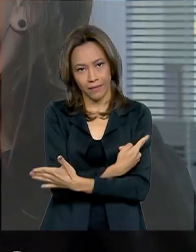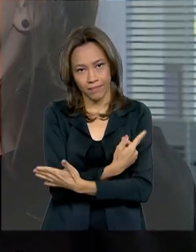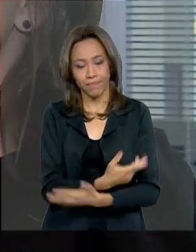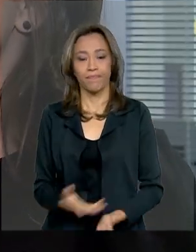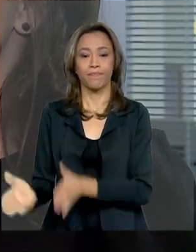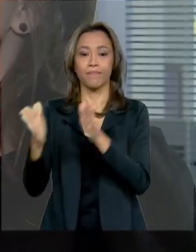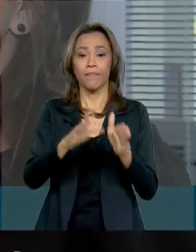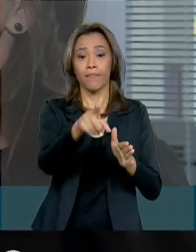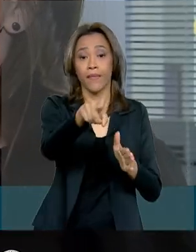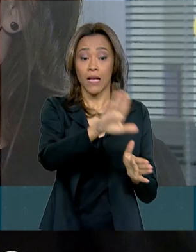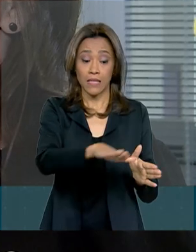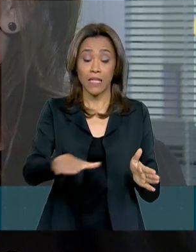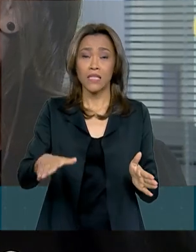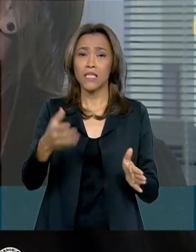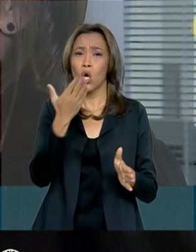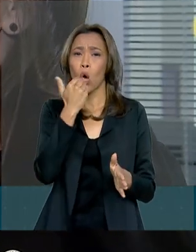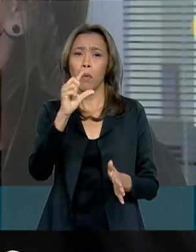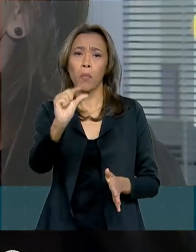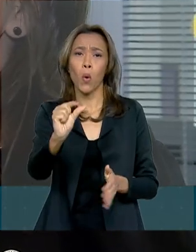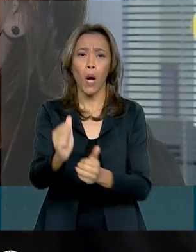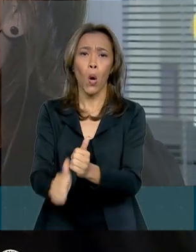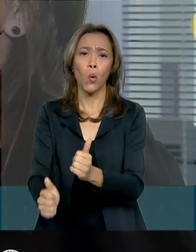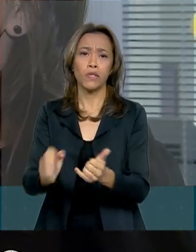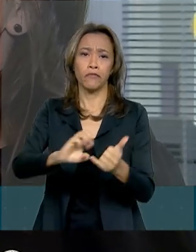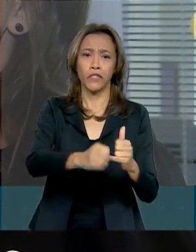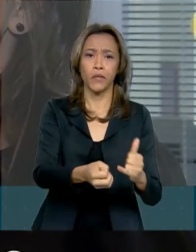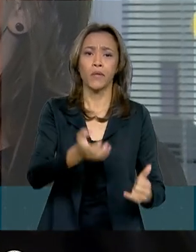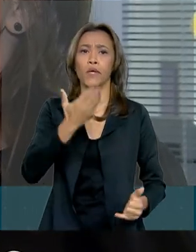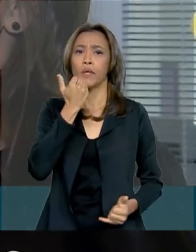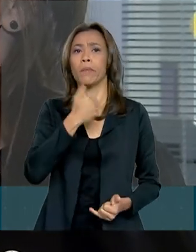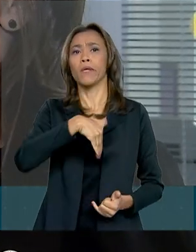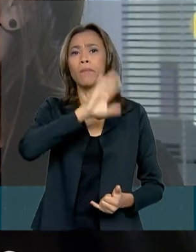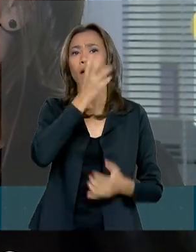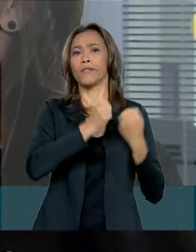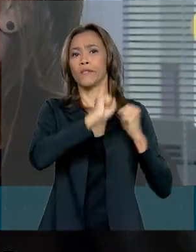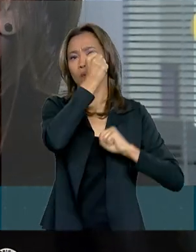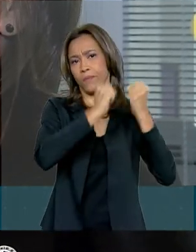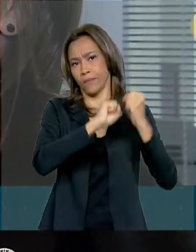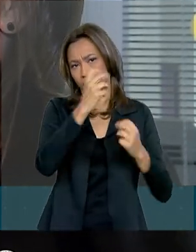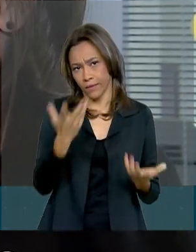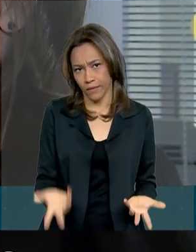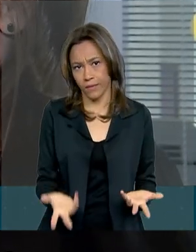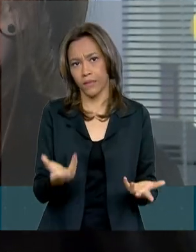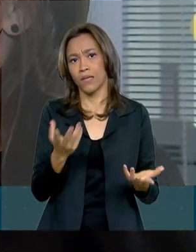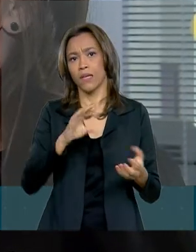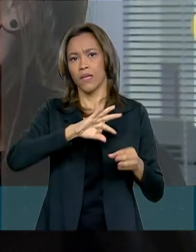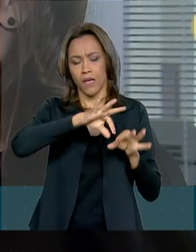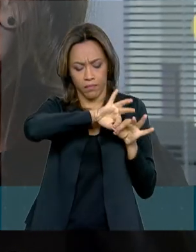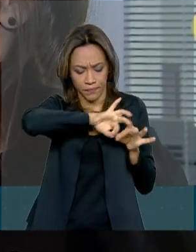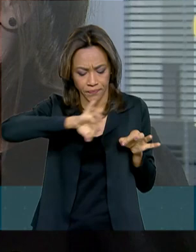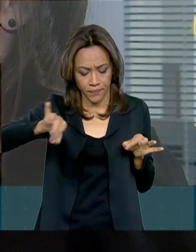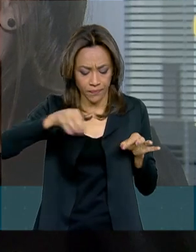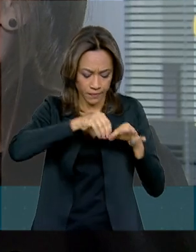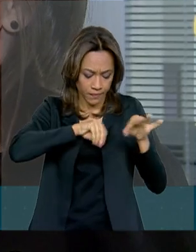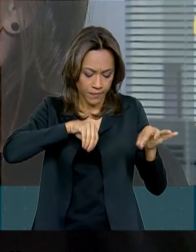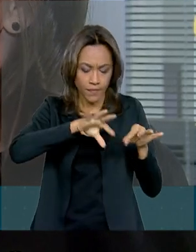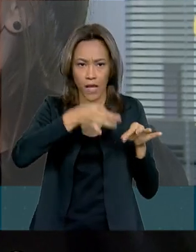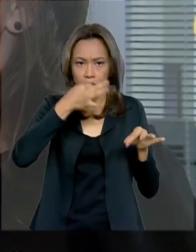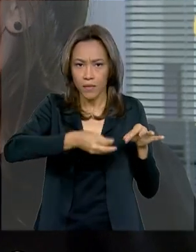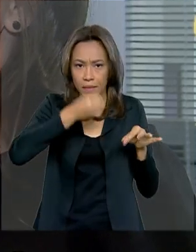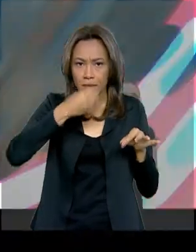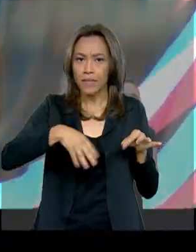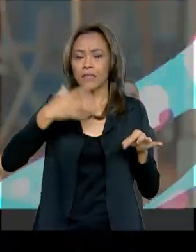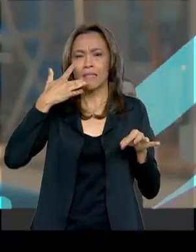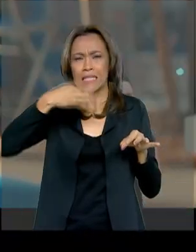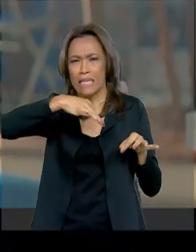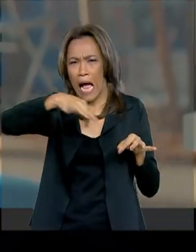crianças estão comendo menos arroz e feijão e estão comendo mais alimentos ultraprocessados, que são alimentos empacotados, com excesso de sal, gordura e